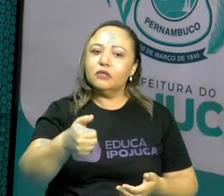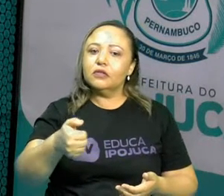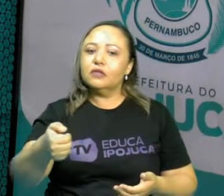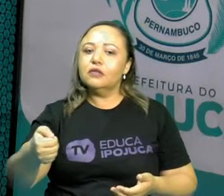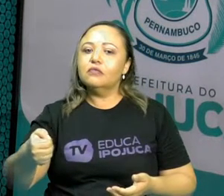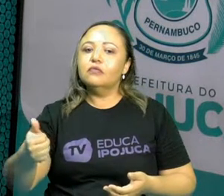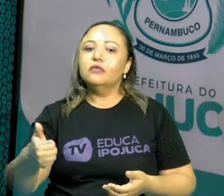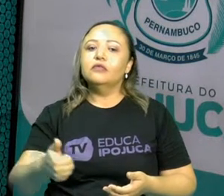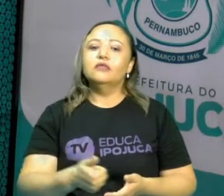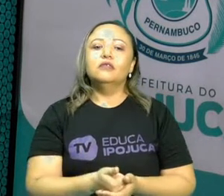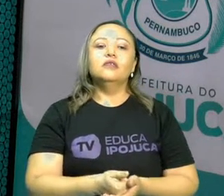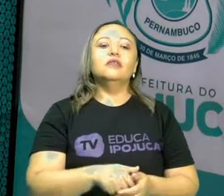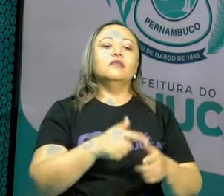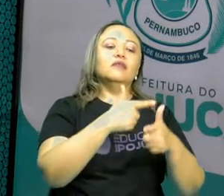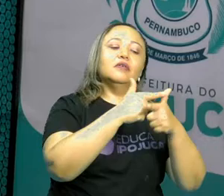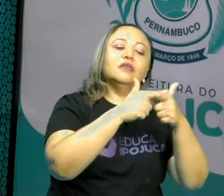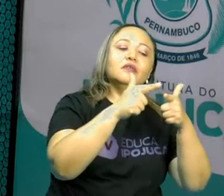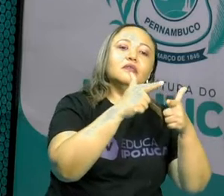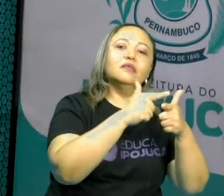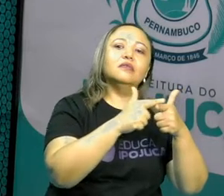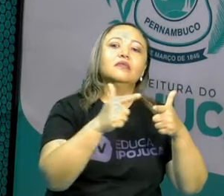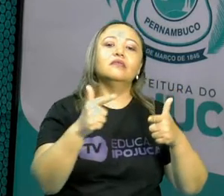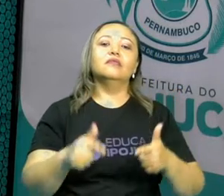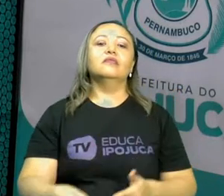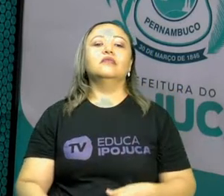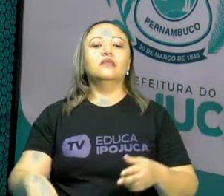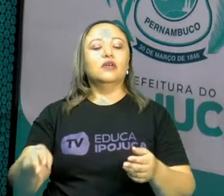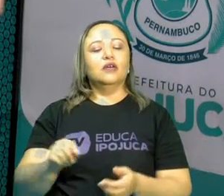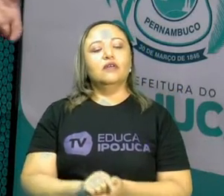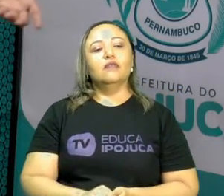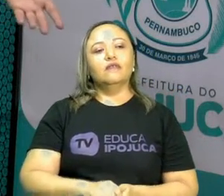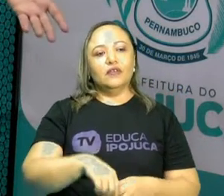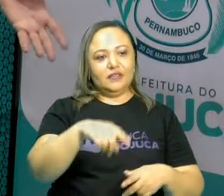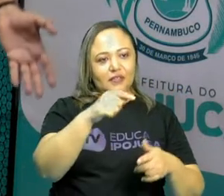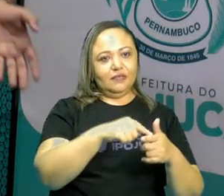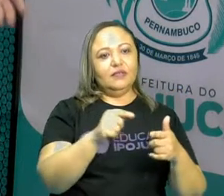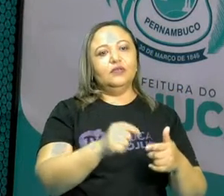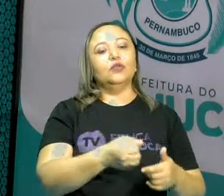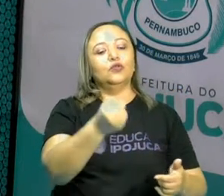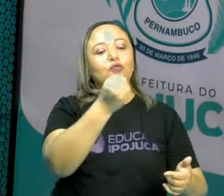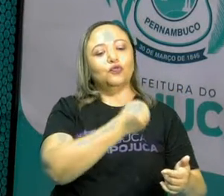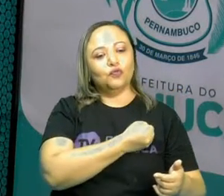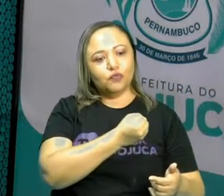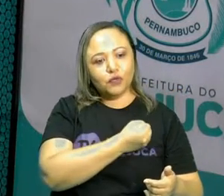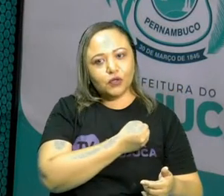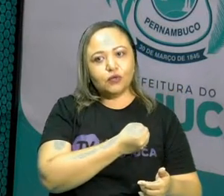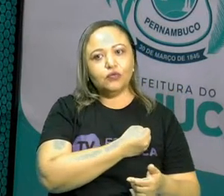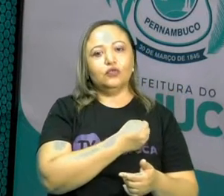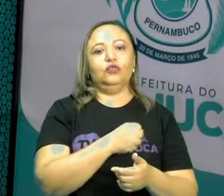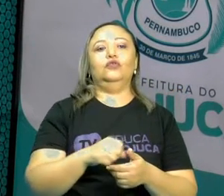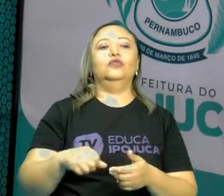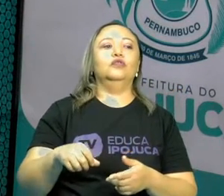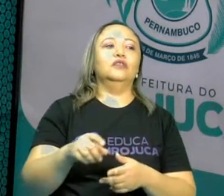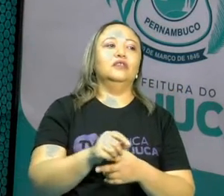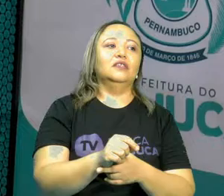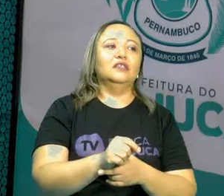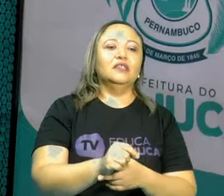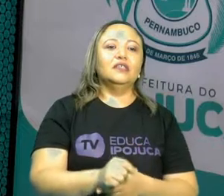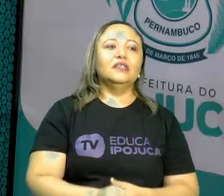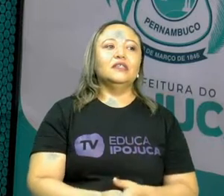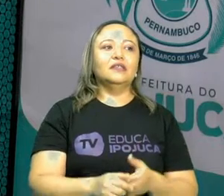Isso quer dizer que a gente vai fazer a divisão de números inteiros resultando em números inteiros.